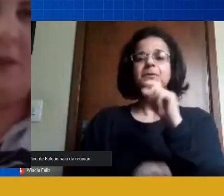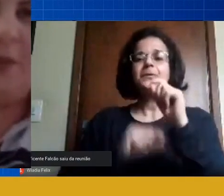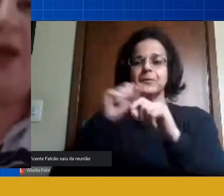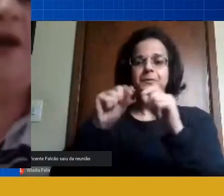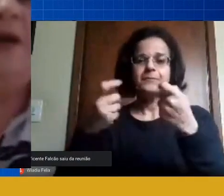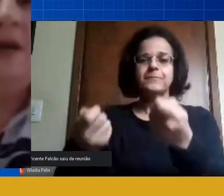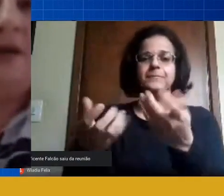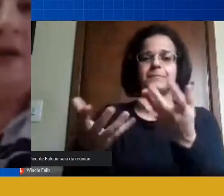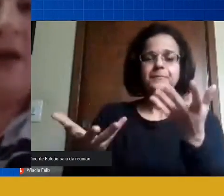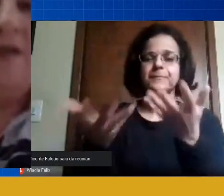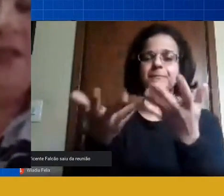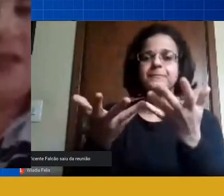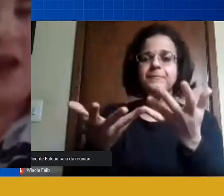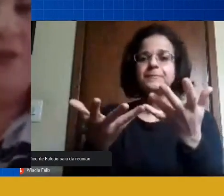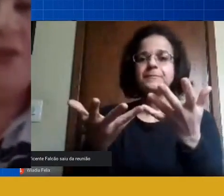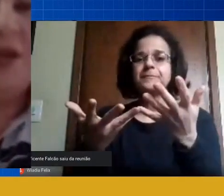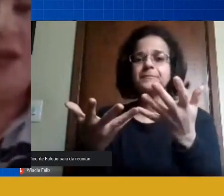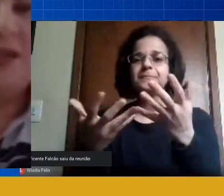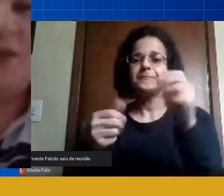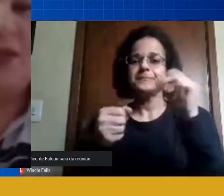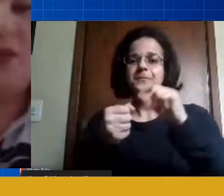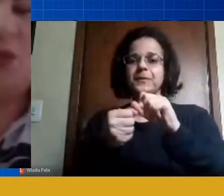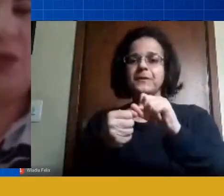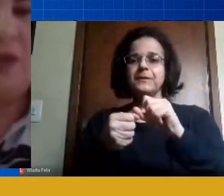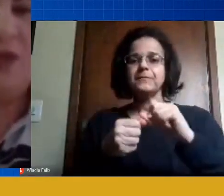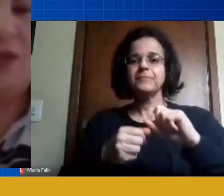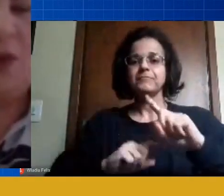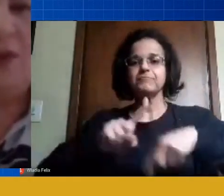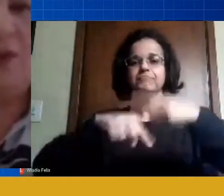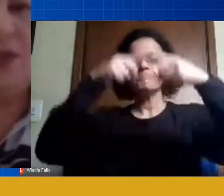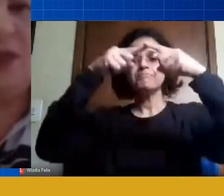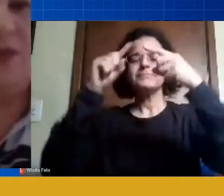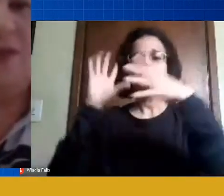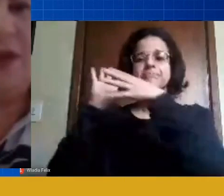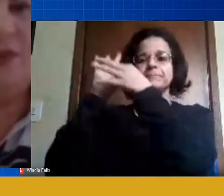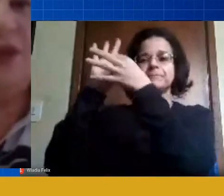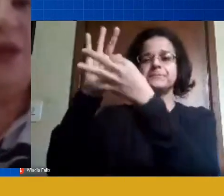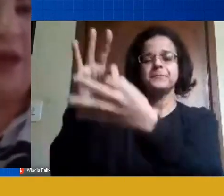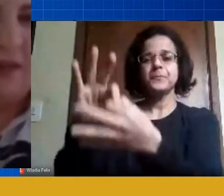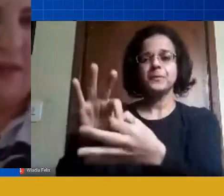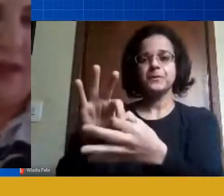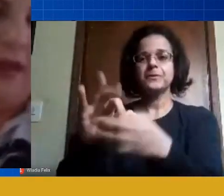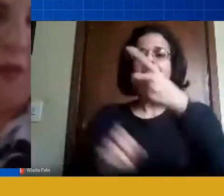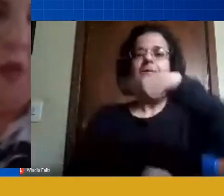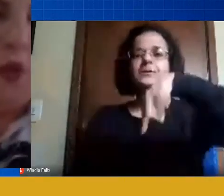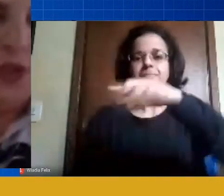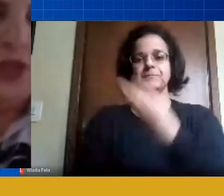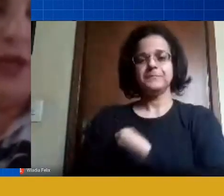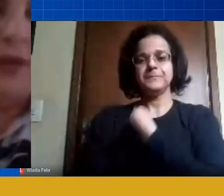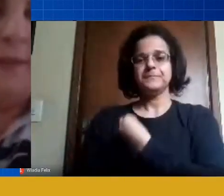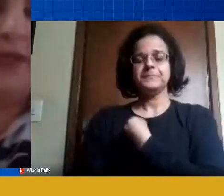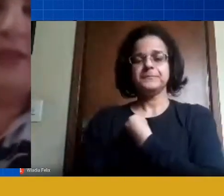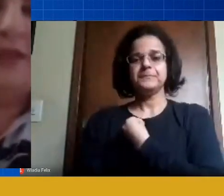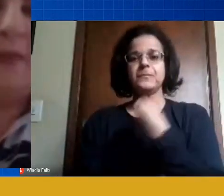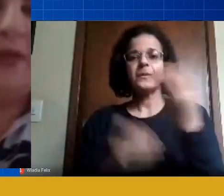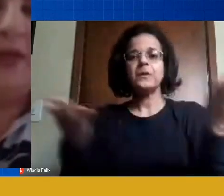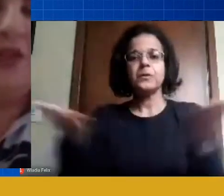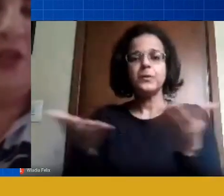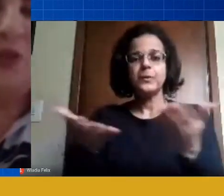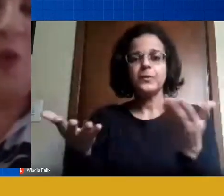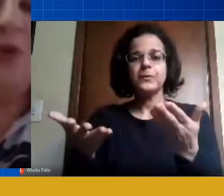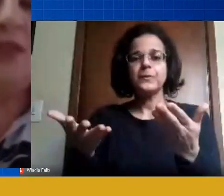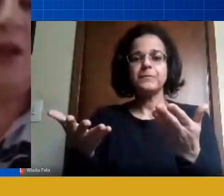pra avançarmos em relação a esse contexto histórico que estamos vivendo né hoje mas